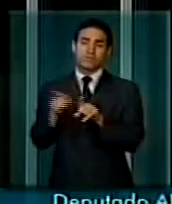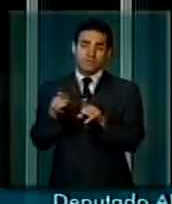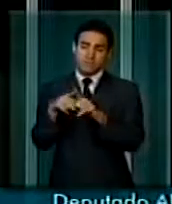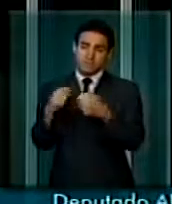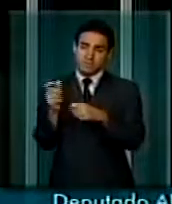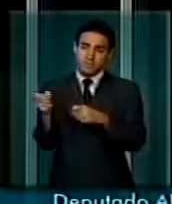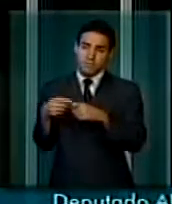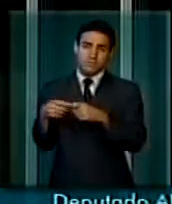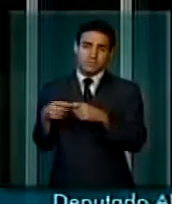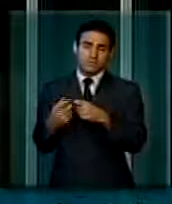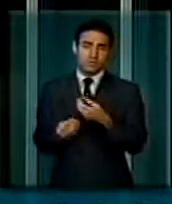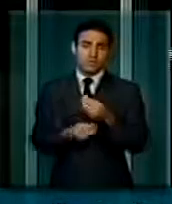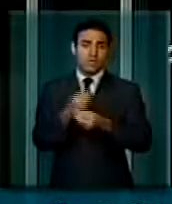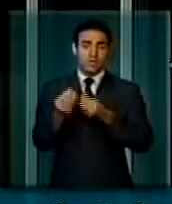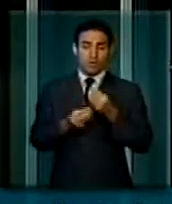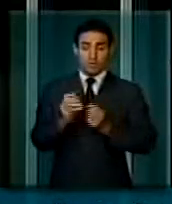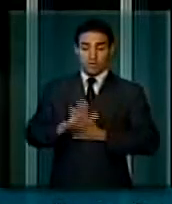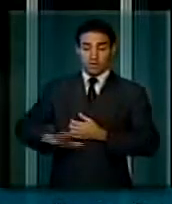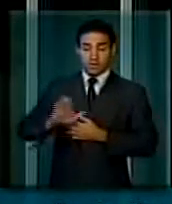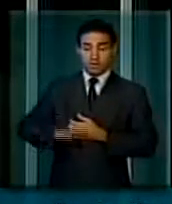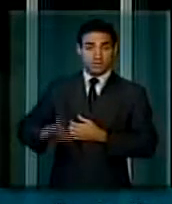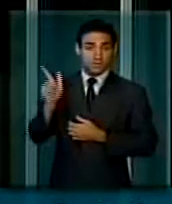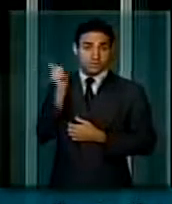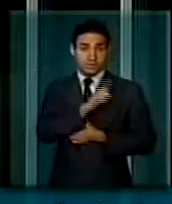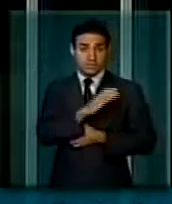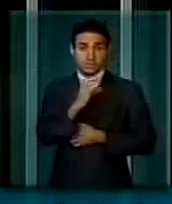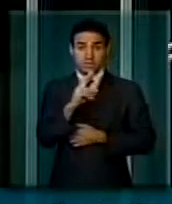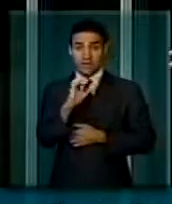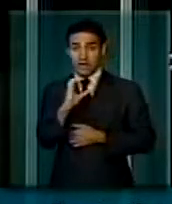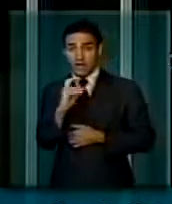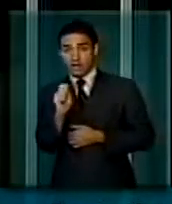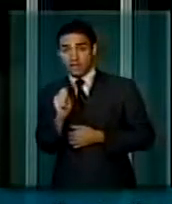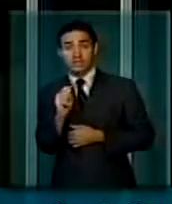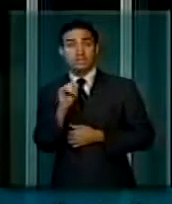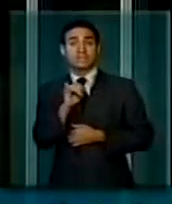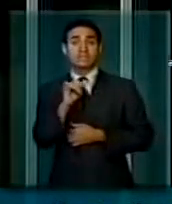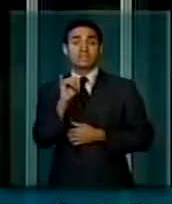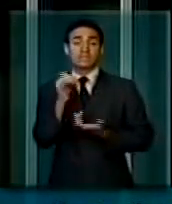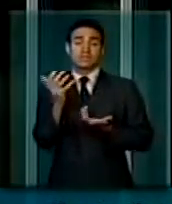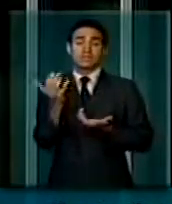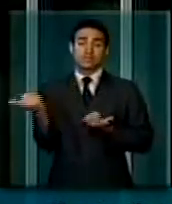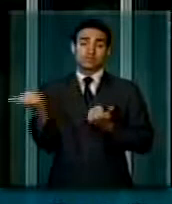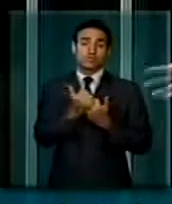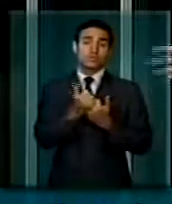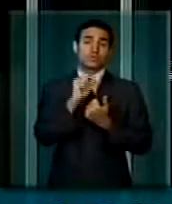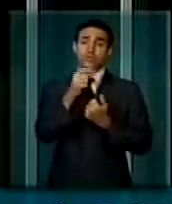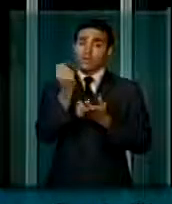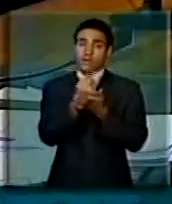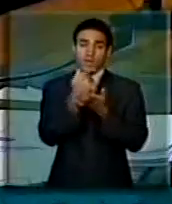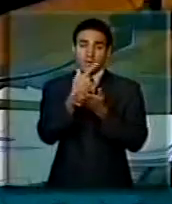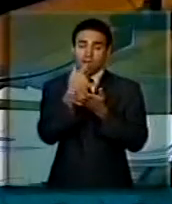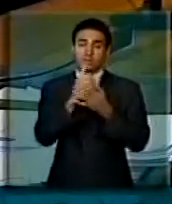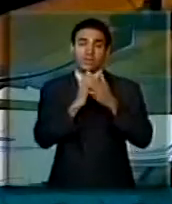Só se tira uma criança do crack, substituindo a cocaína por um antidepressivo de ação rápida.